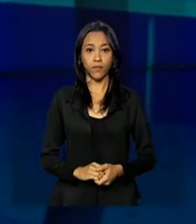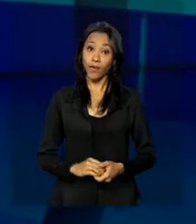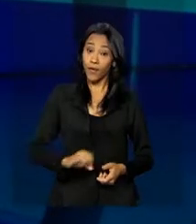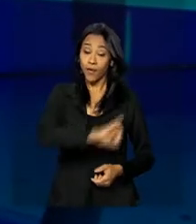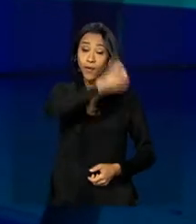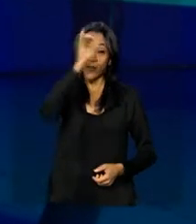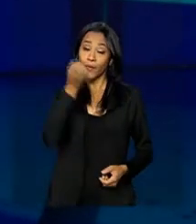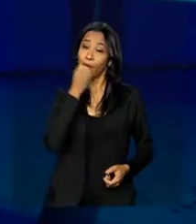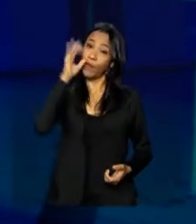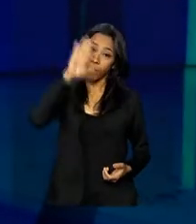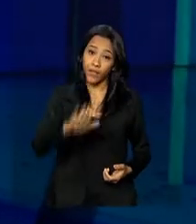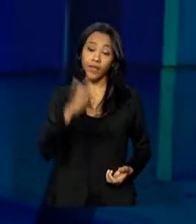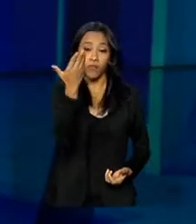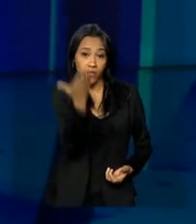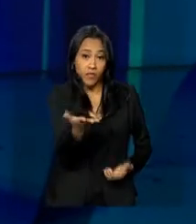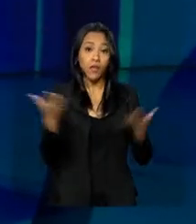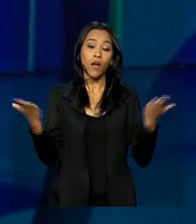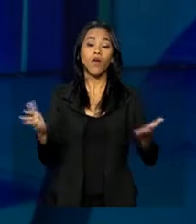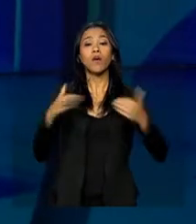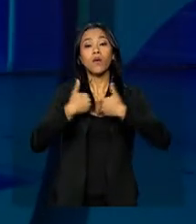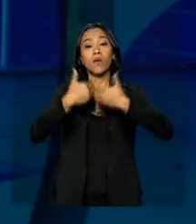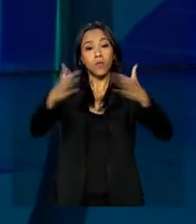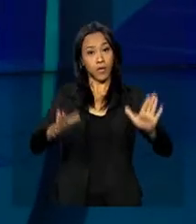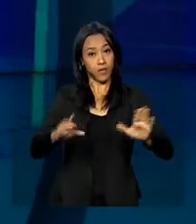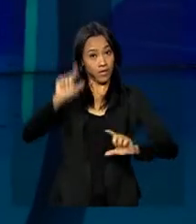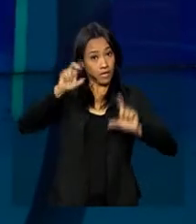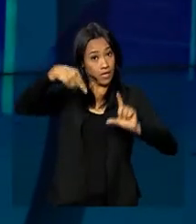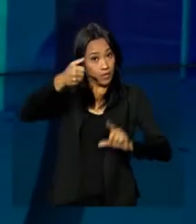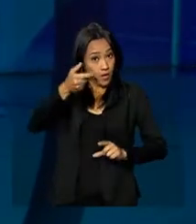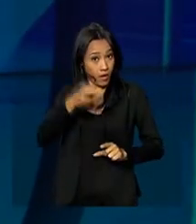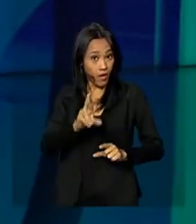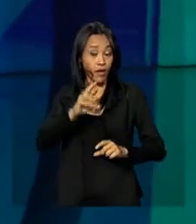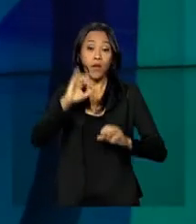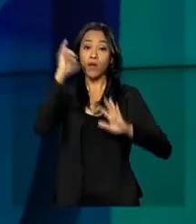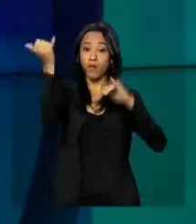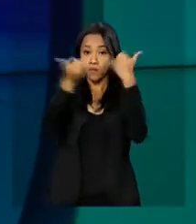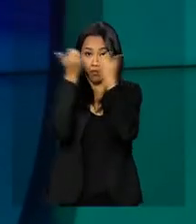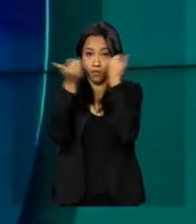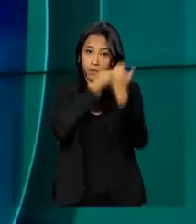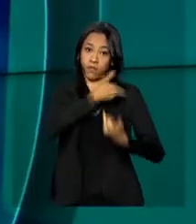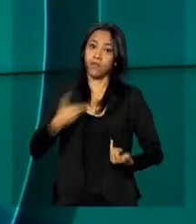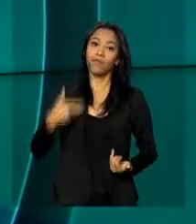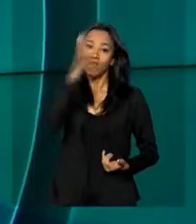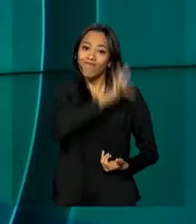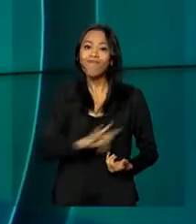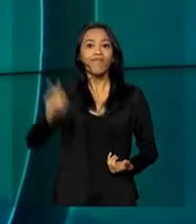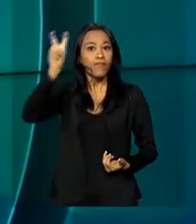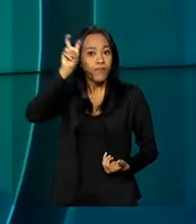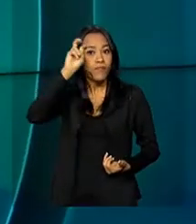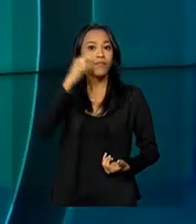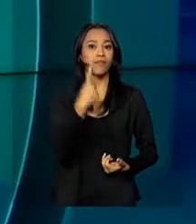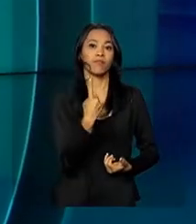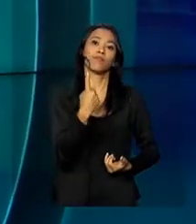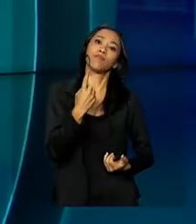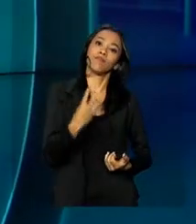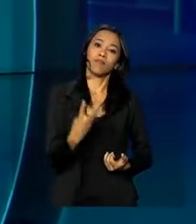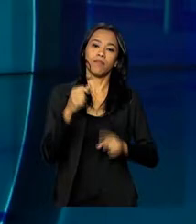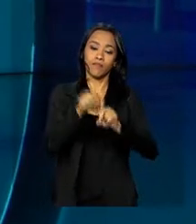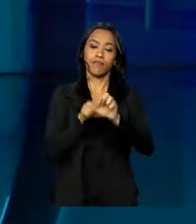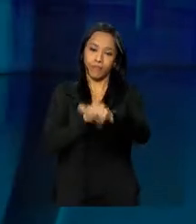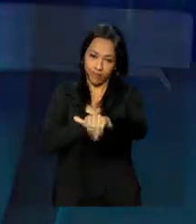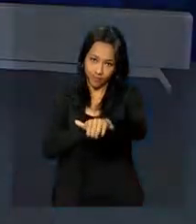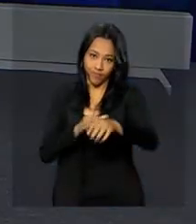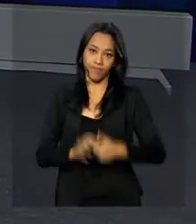Olá, boa tarde pra você. Começa agora o repórter NBR com as notícias do governo federal desta quinta-feira, 13 de